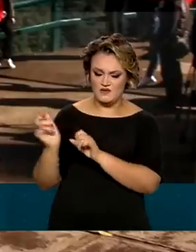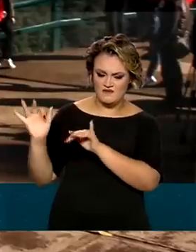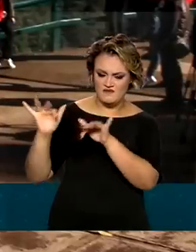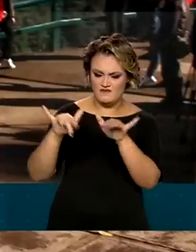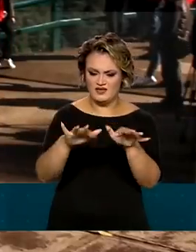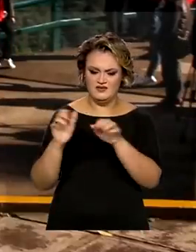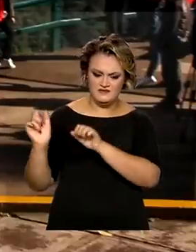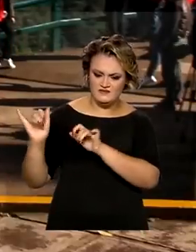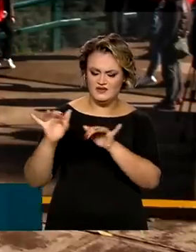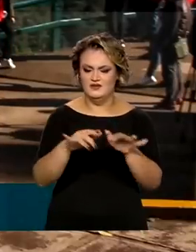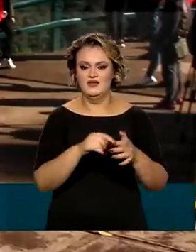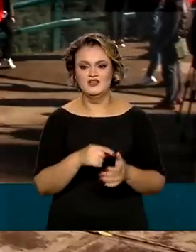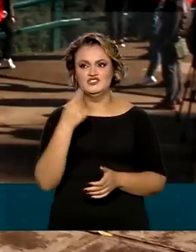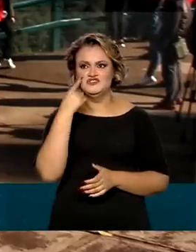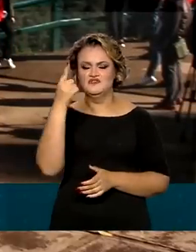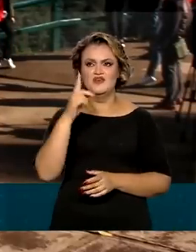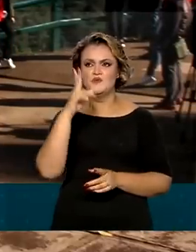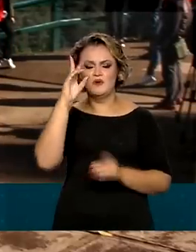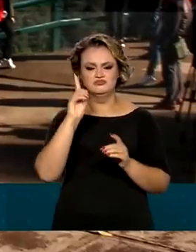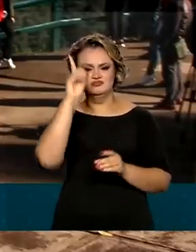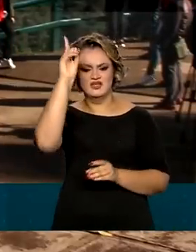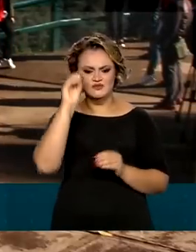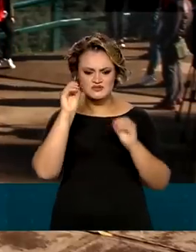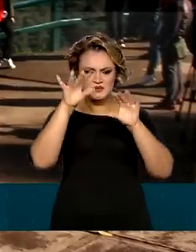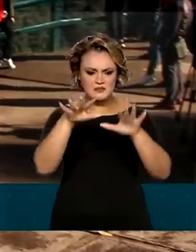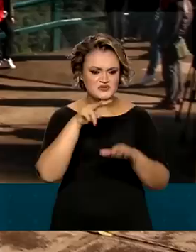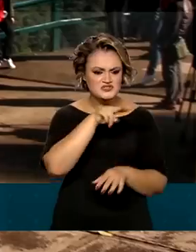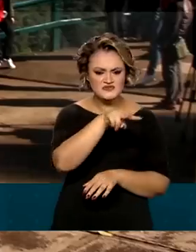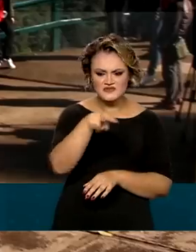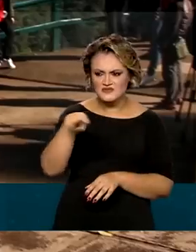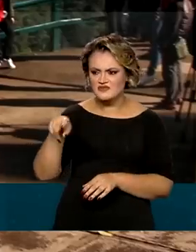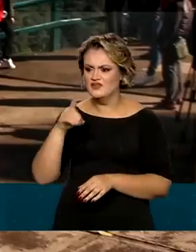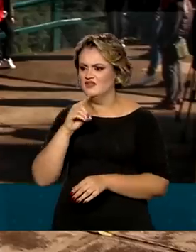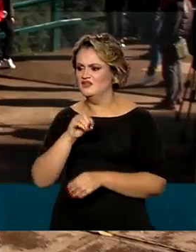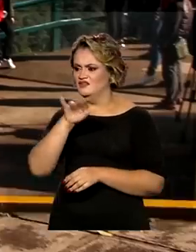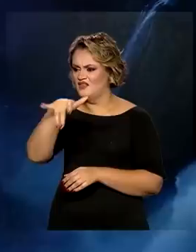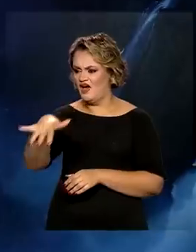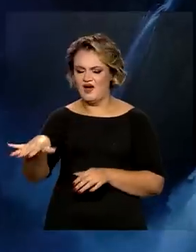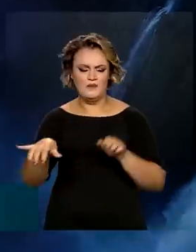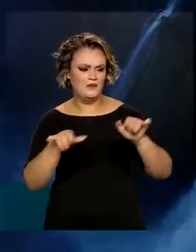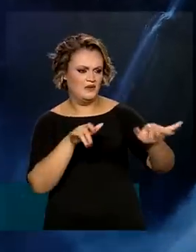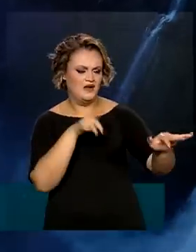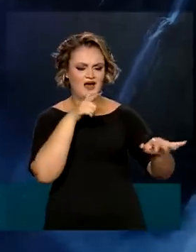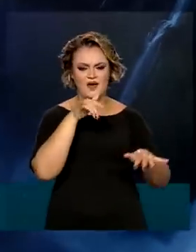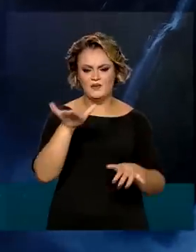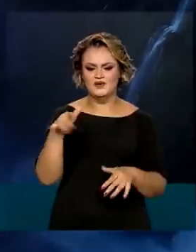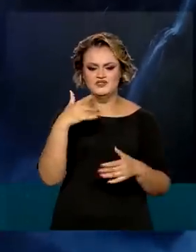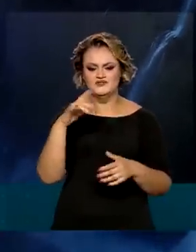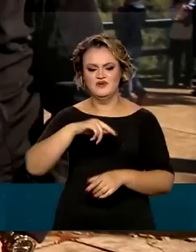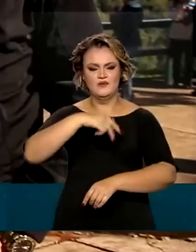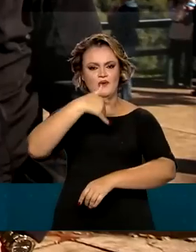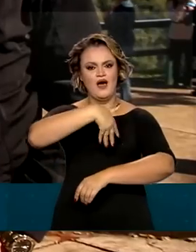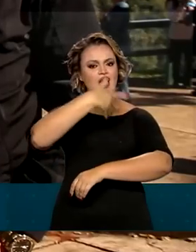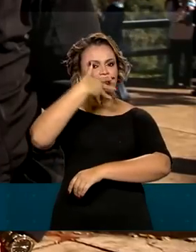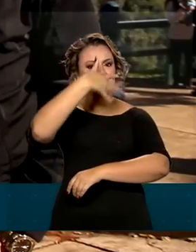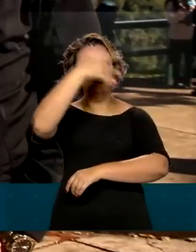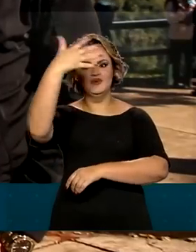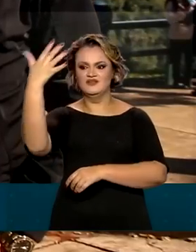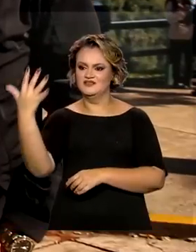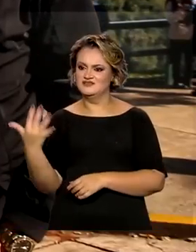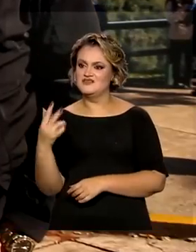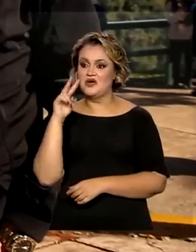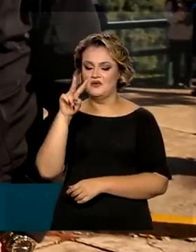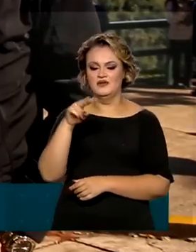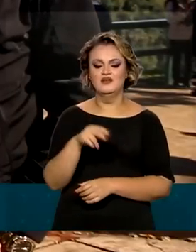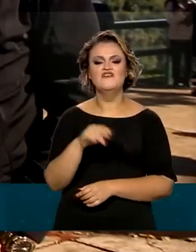Aqui a gente vê a presença de Deus em todos os momentos, na natureza, nas águas e fomos presenteados com o arco-íris. Vale muito a pena